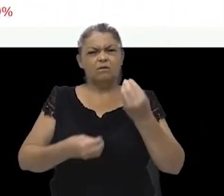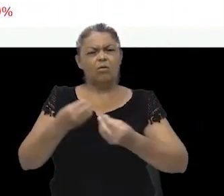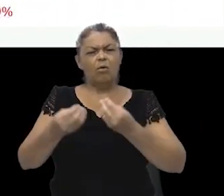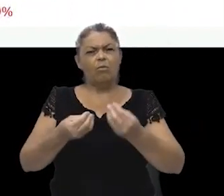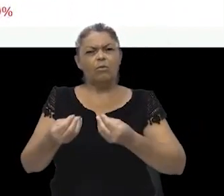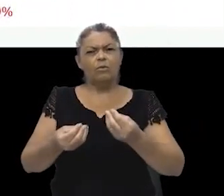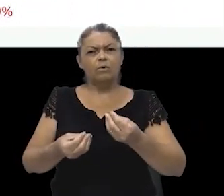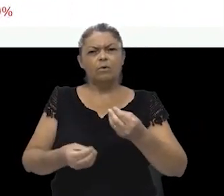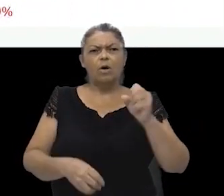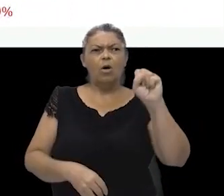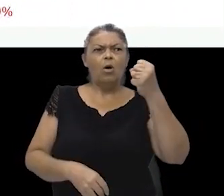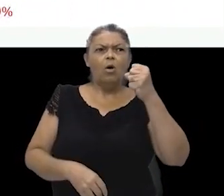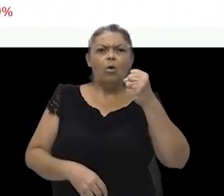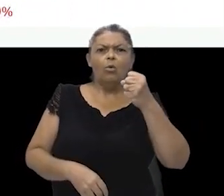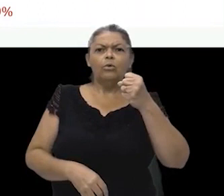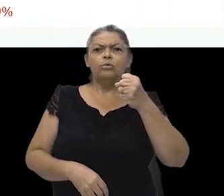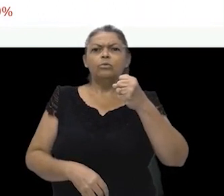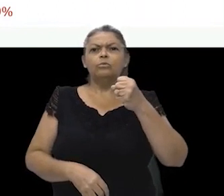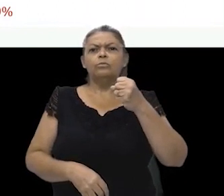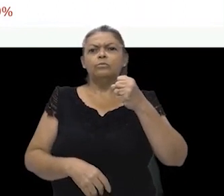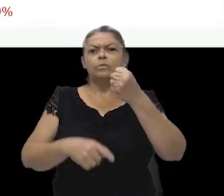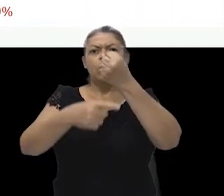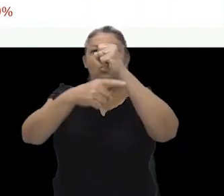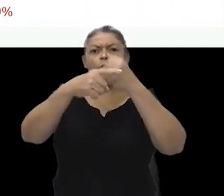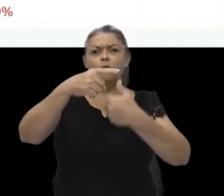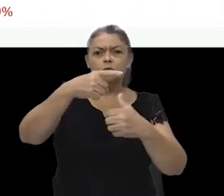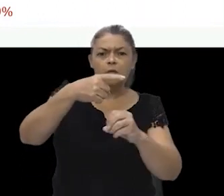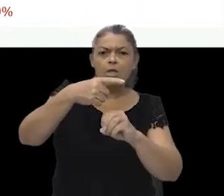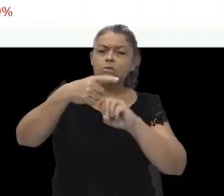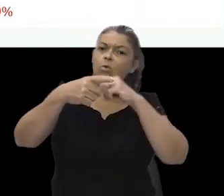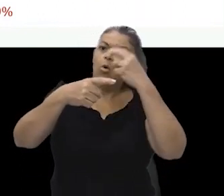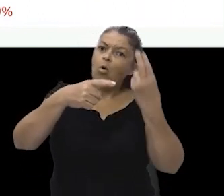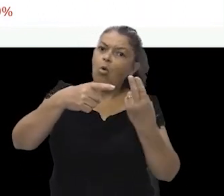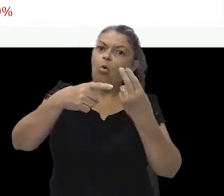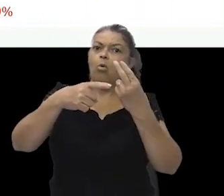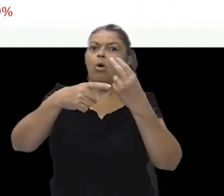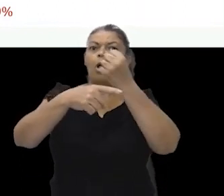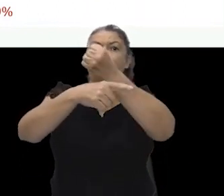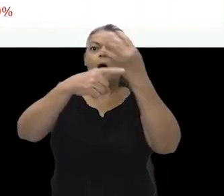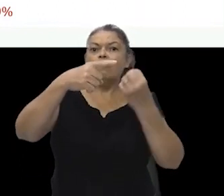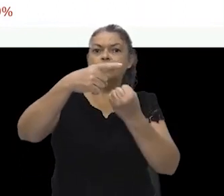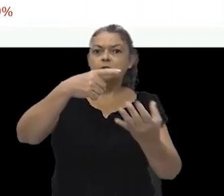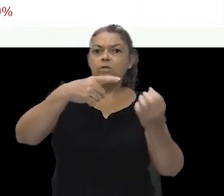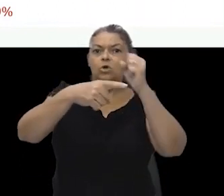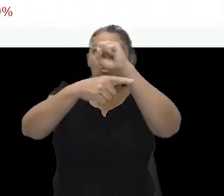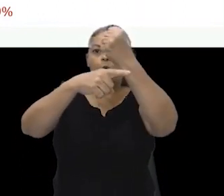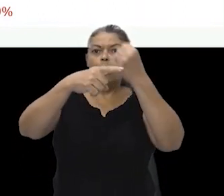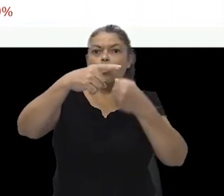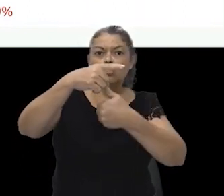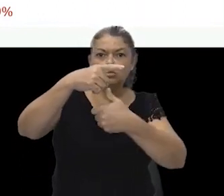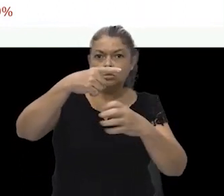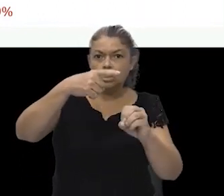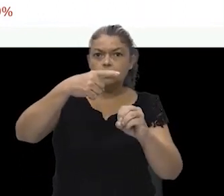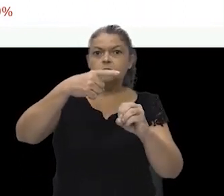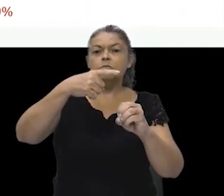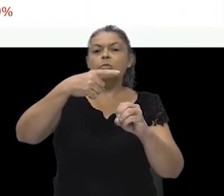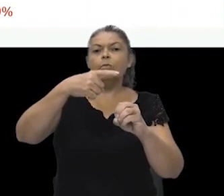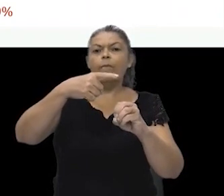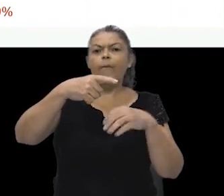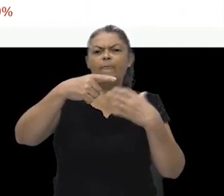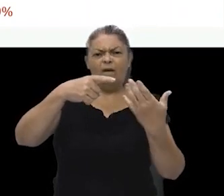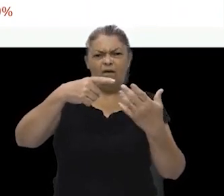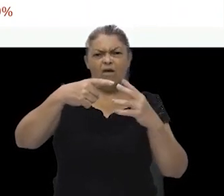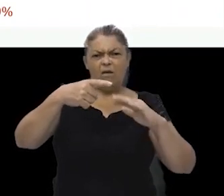8 décimos é maior que 2 décimos ou a fração 8 sobre 10 ou 8 décimos